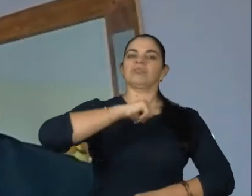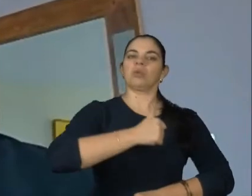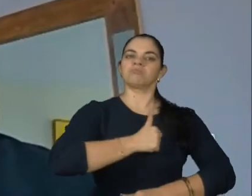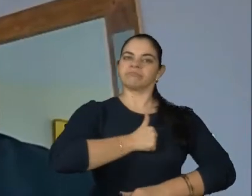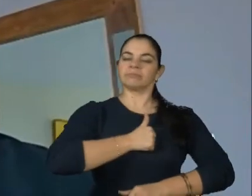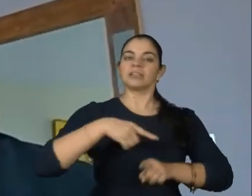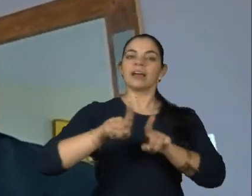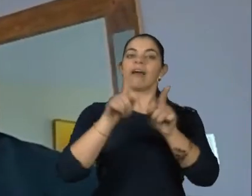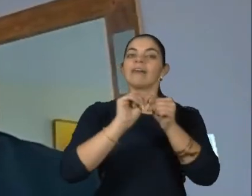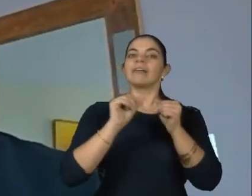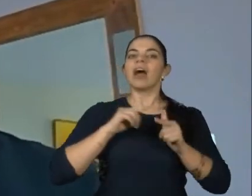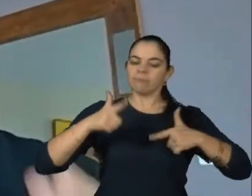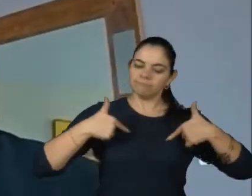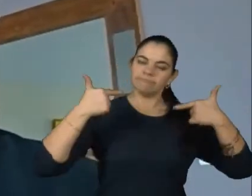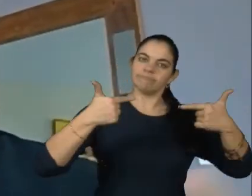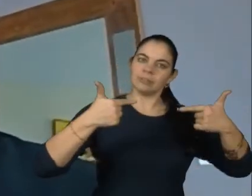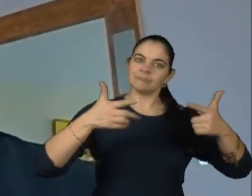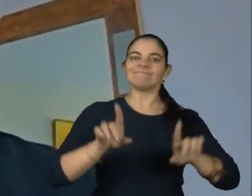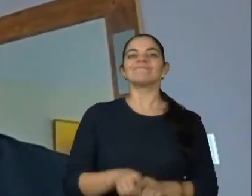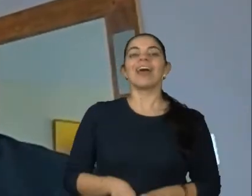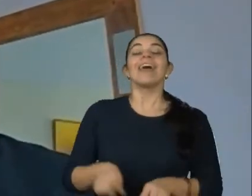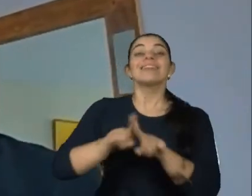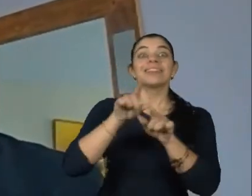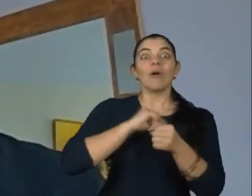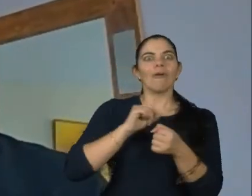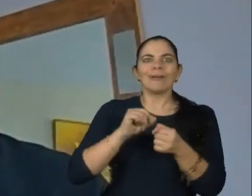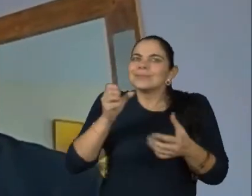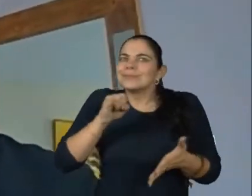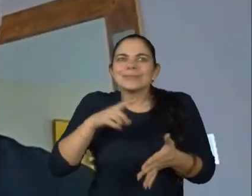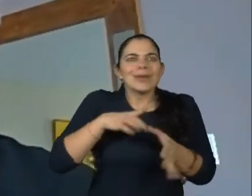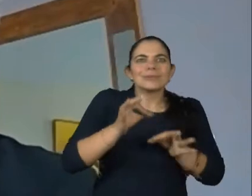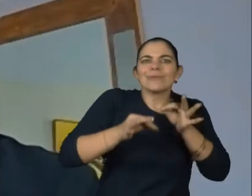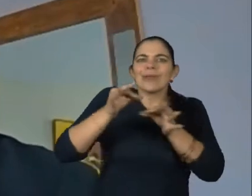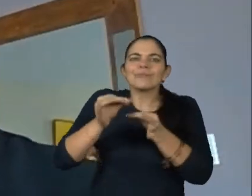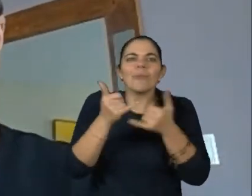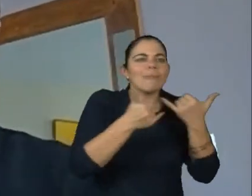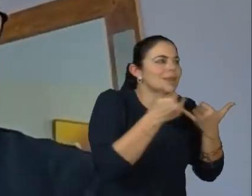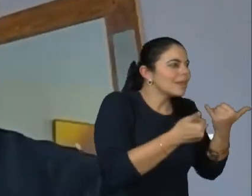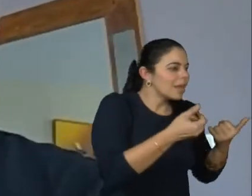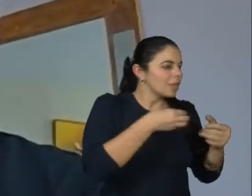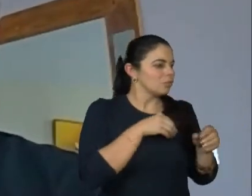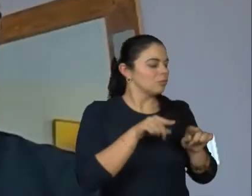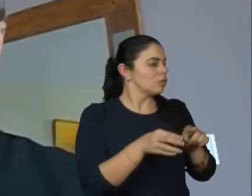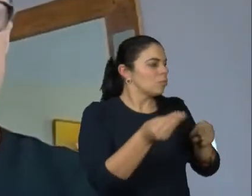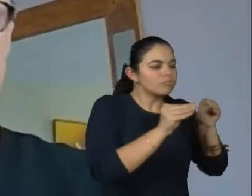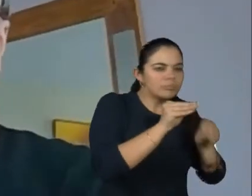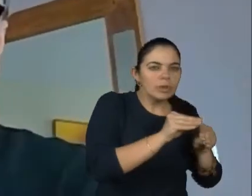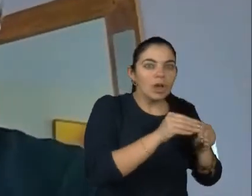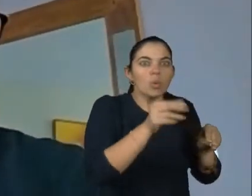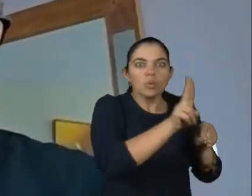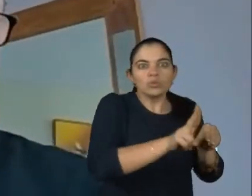e a base da autoconfiança é a autoestima. Então, se eu sei montar um brinquedo, se eu sei usar um